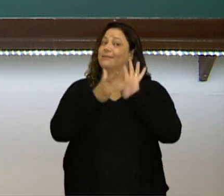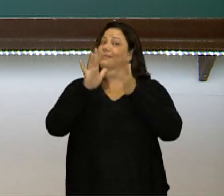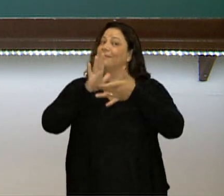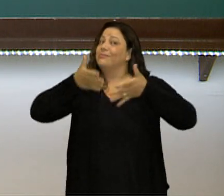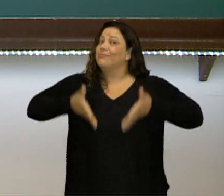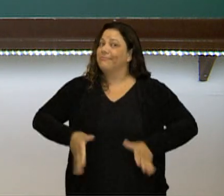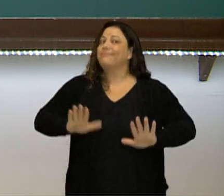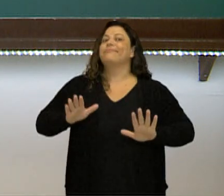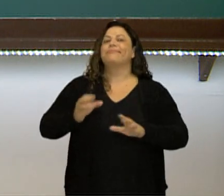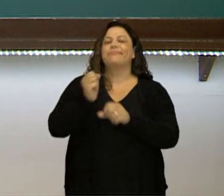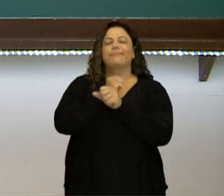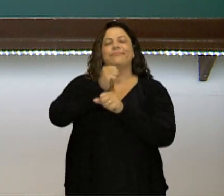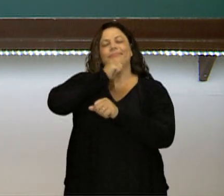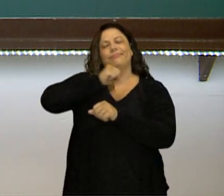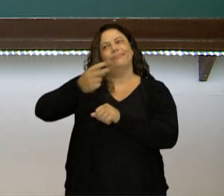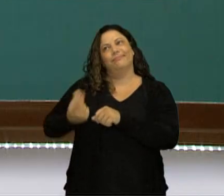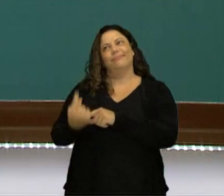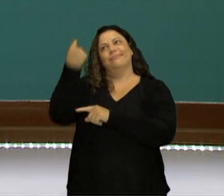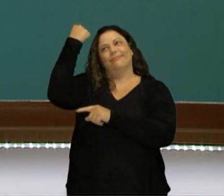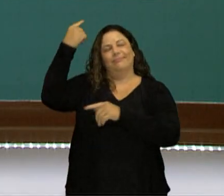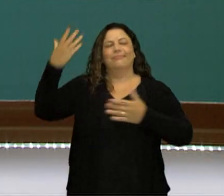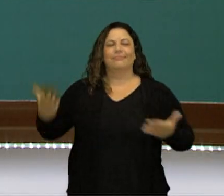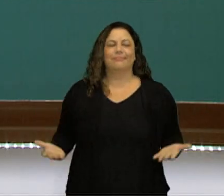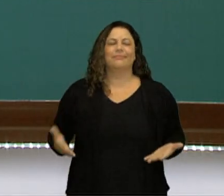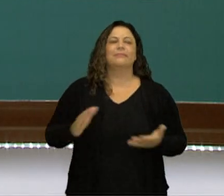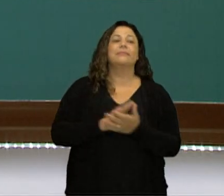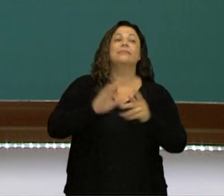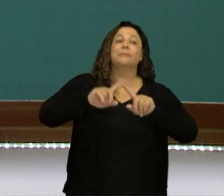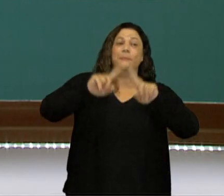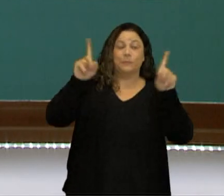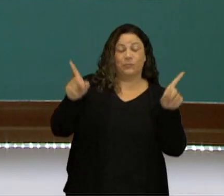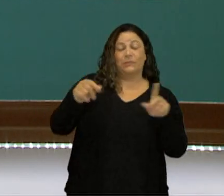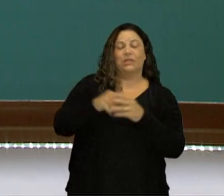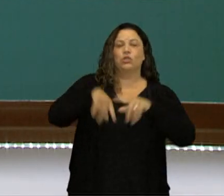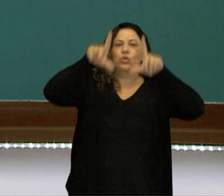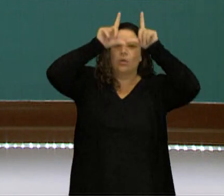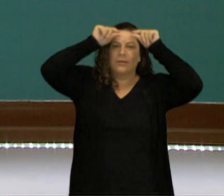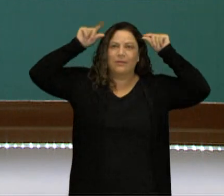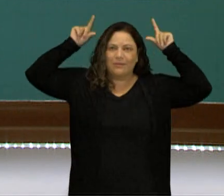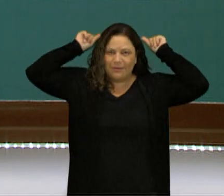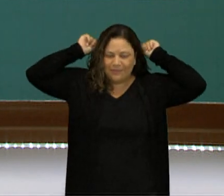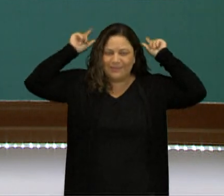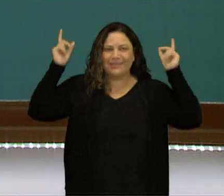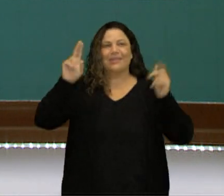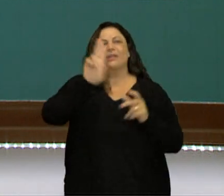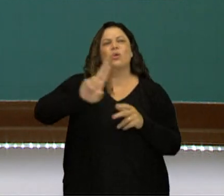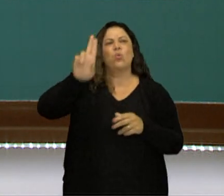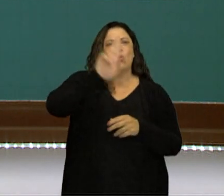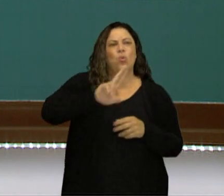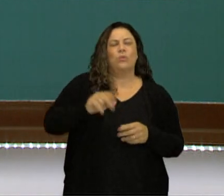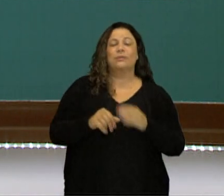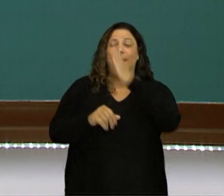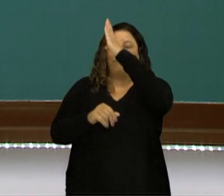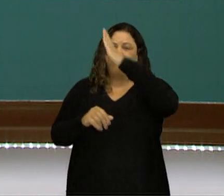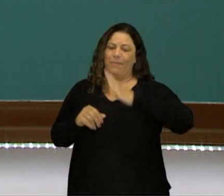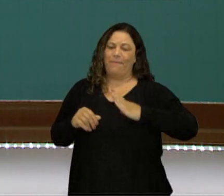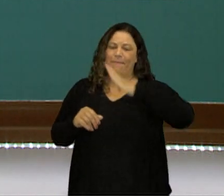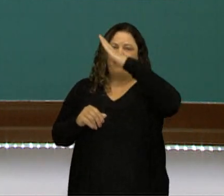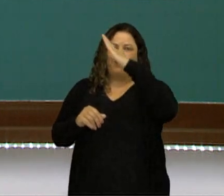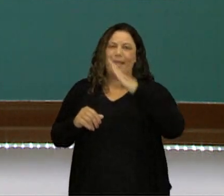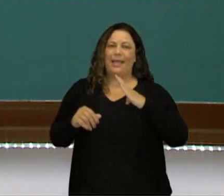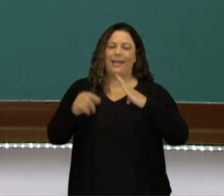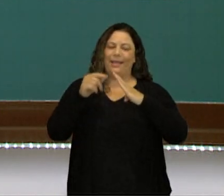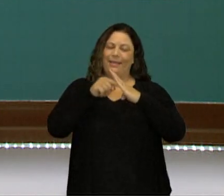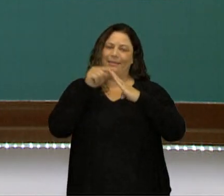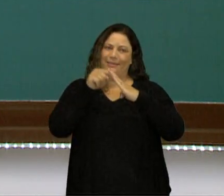muito antigo. Agora, já os gregos usavam o símbolo de uma barra. Essa